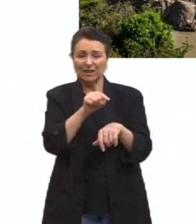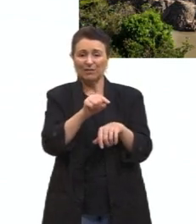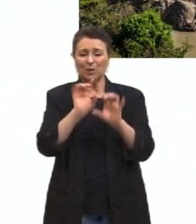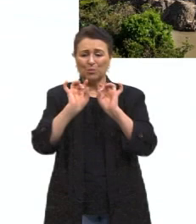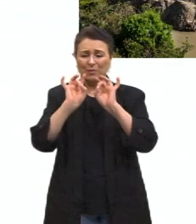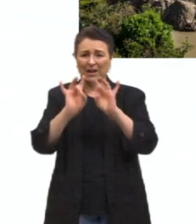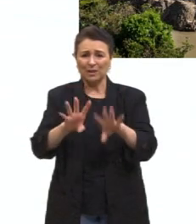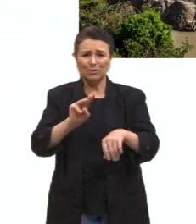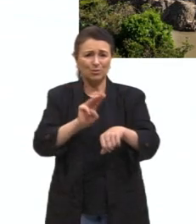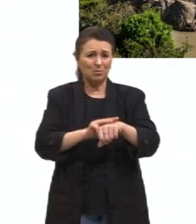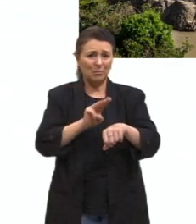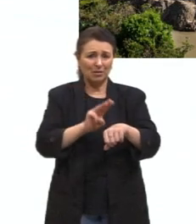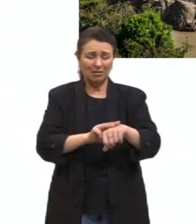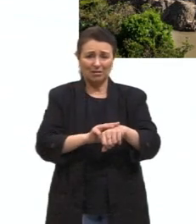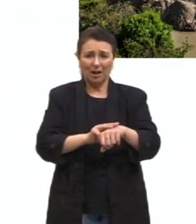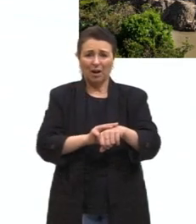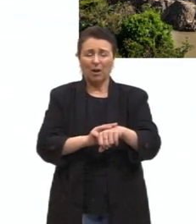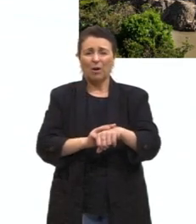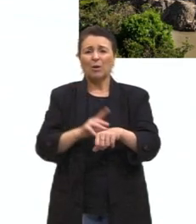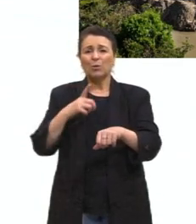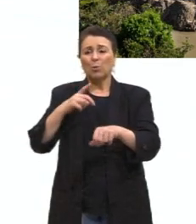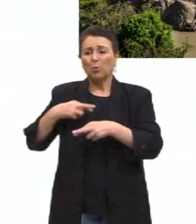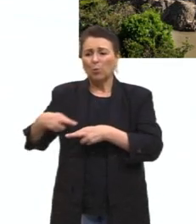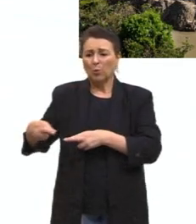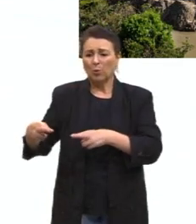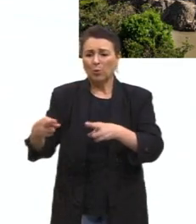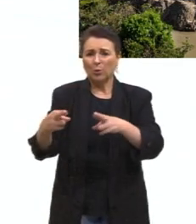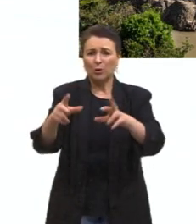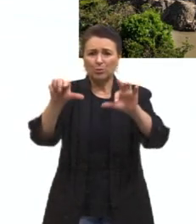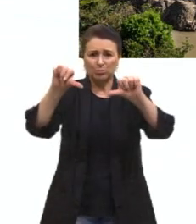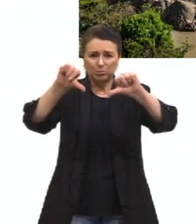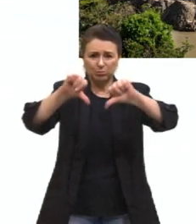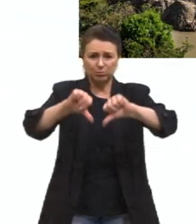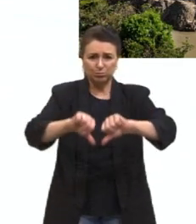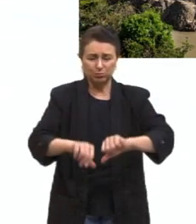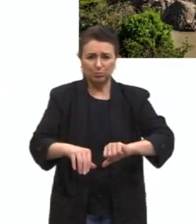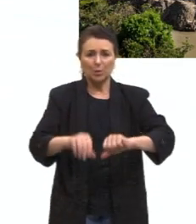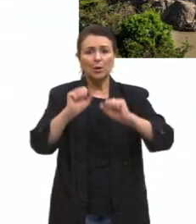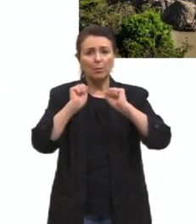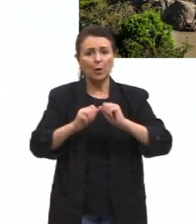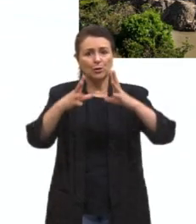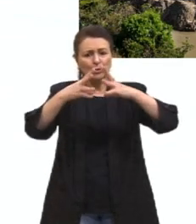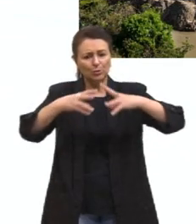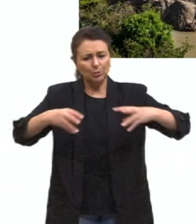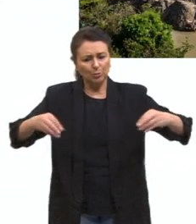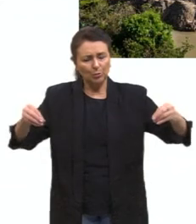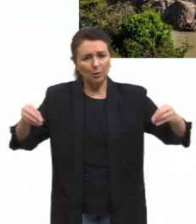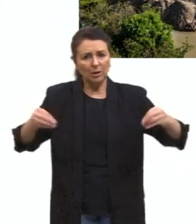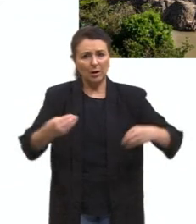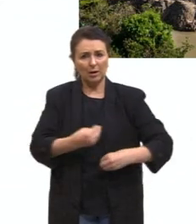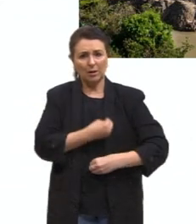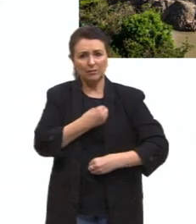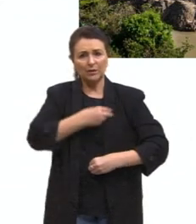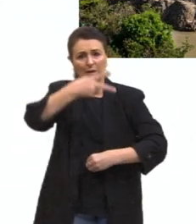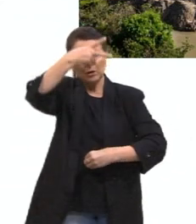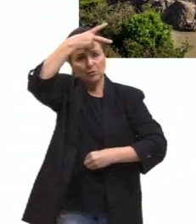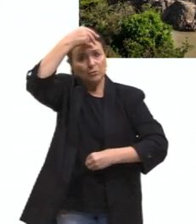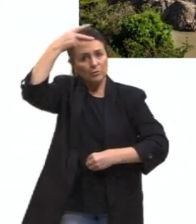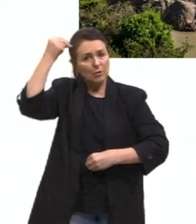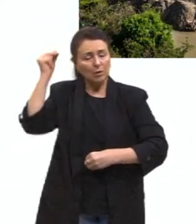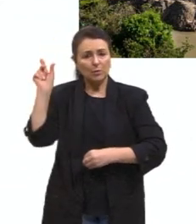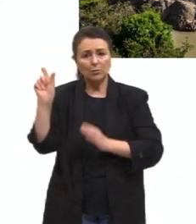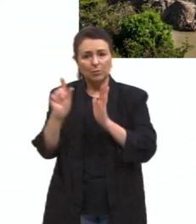causa contaminação dos rios, pode destruir toda a vida, não só de um pequeno município, às vezes pode inviabilizar